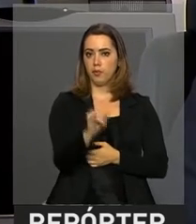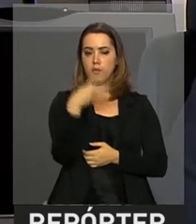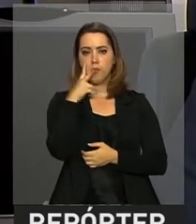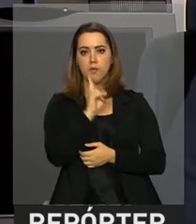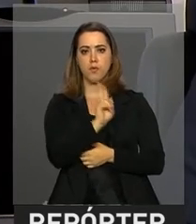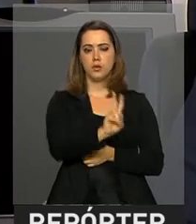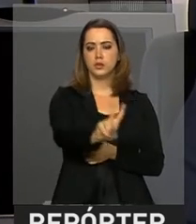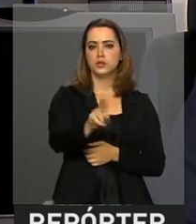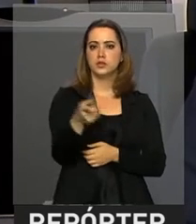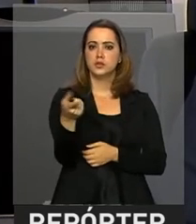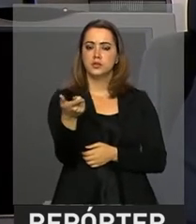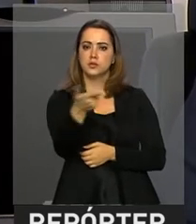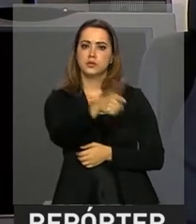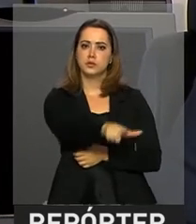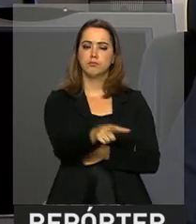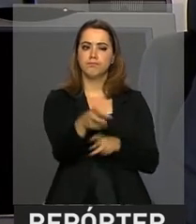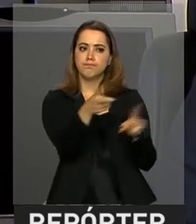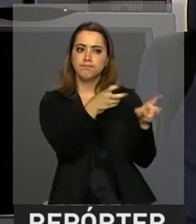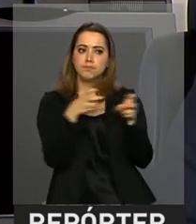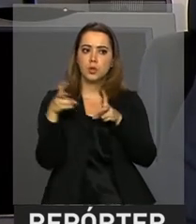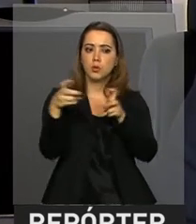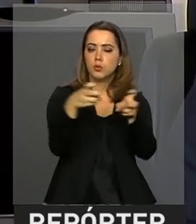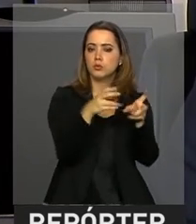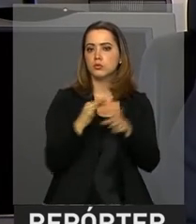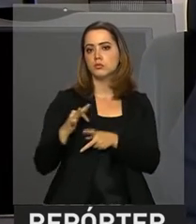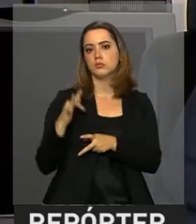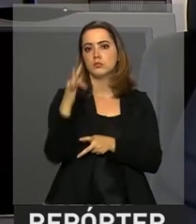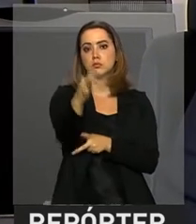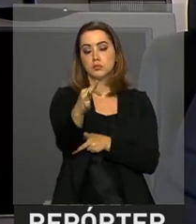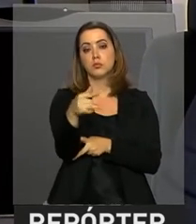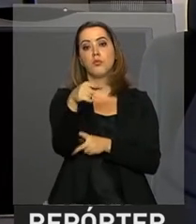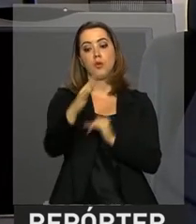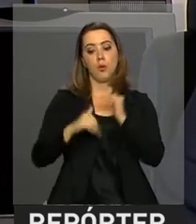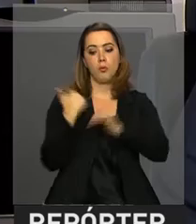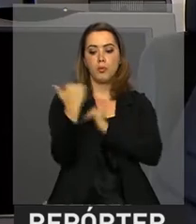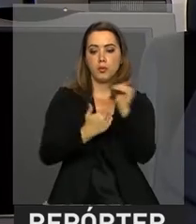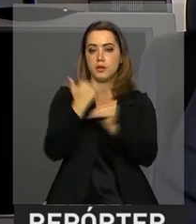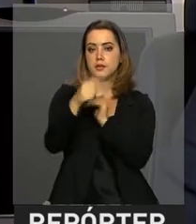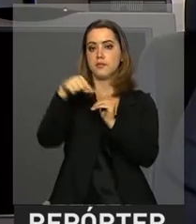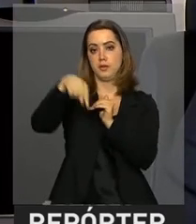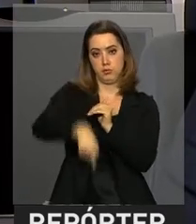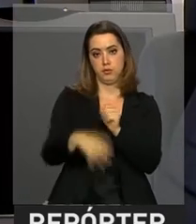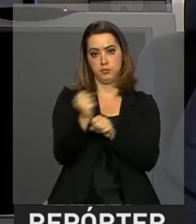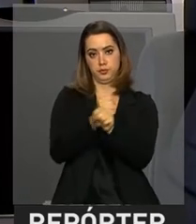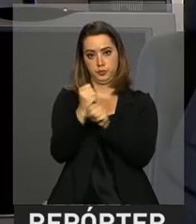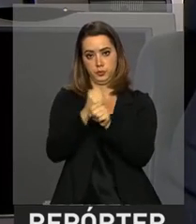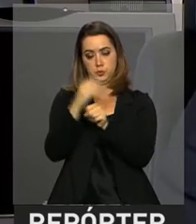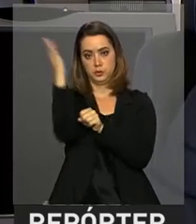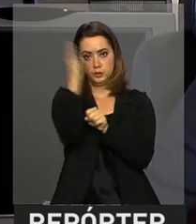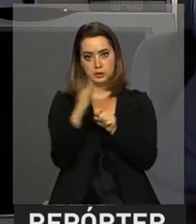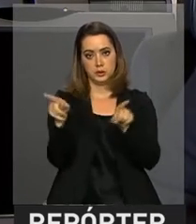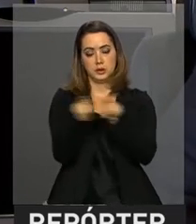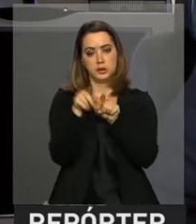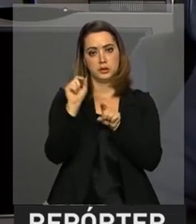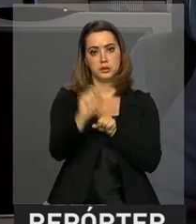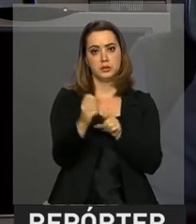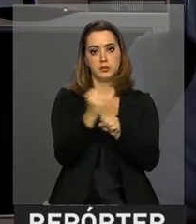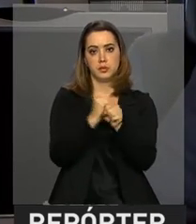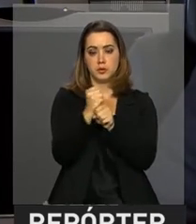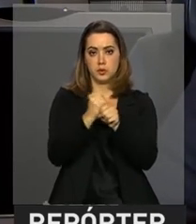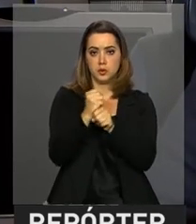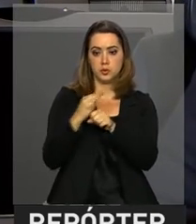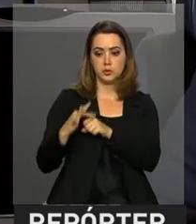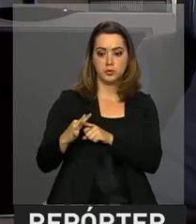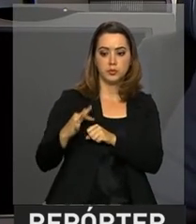reviu suas estimativas, suas projeções para o crescimento deste ano da economia brasileira e também para o crescimento da economia